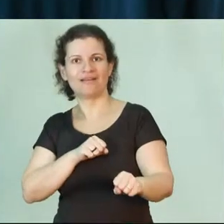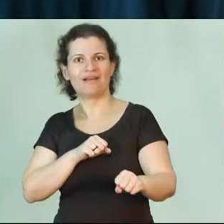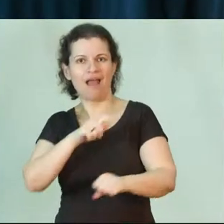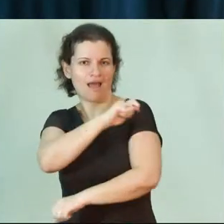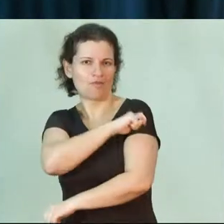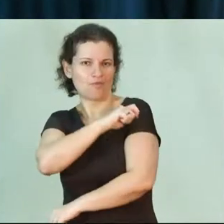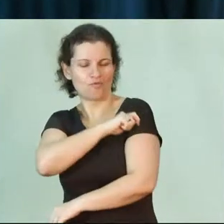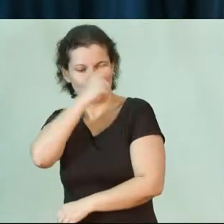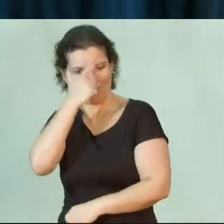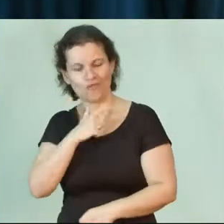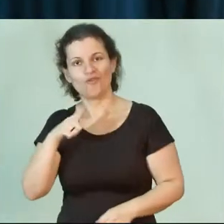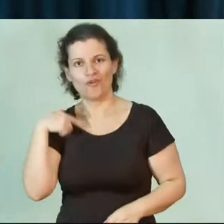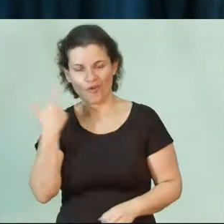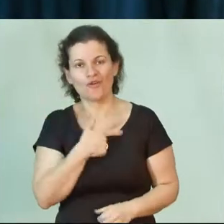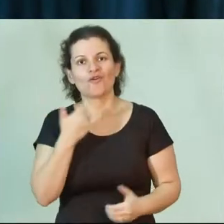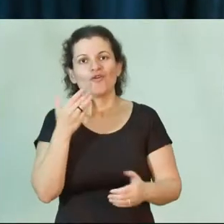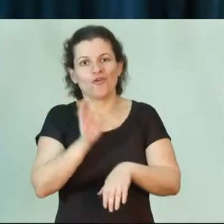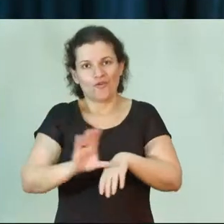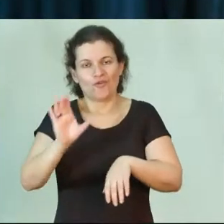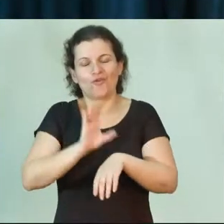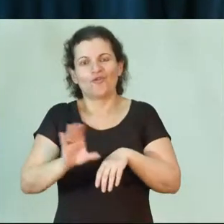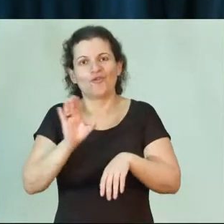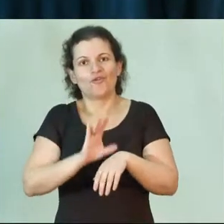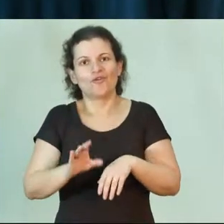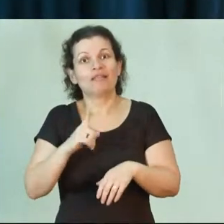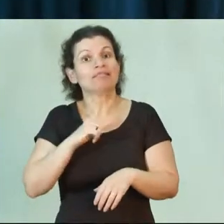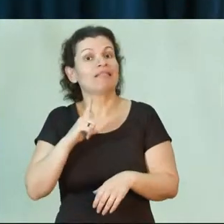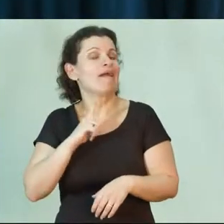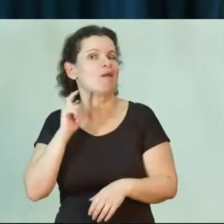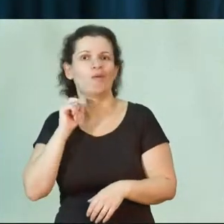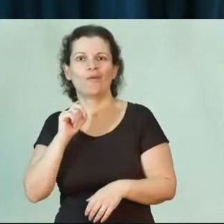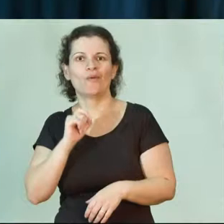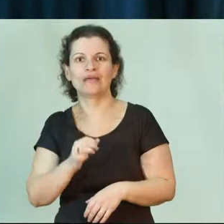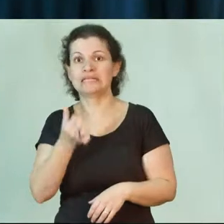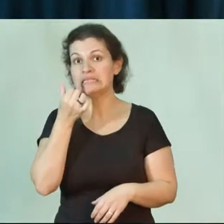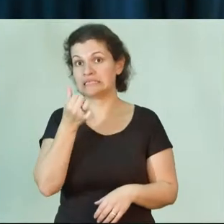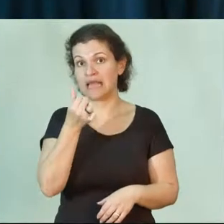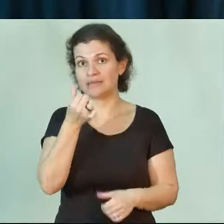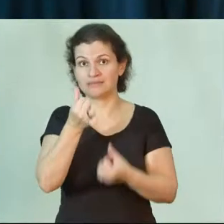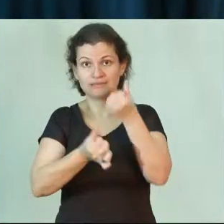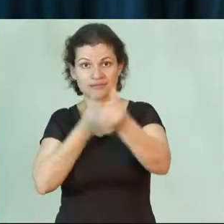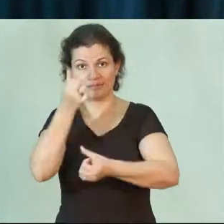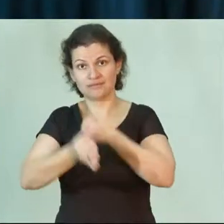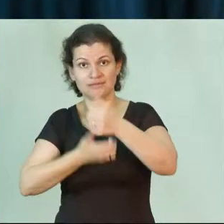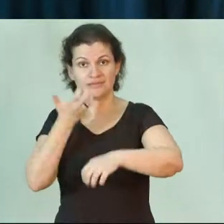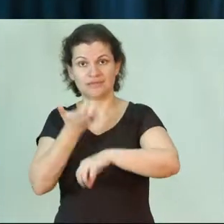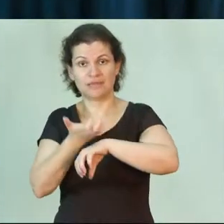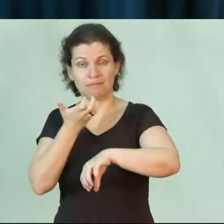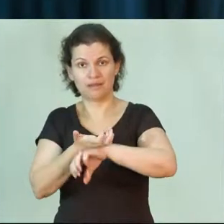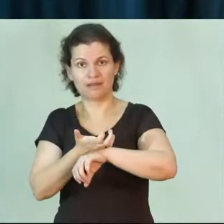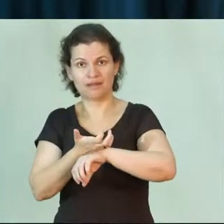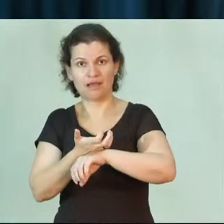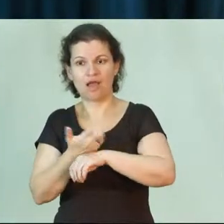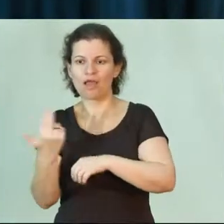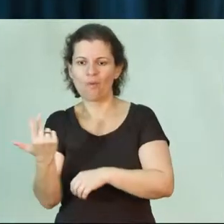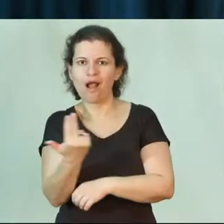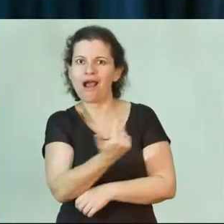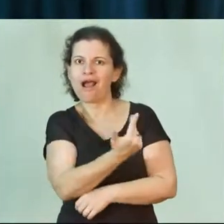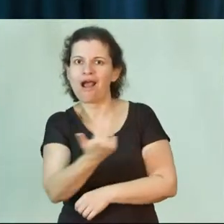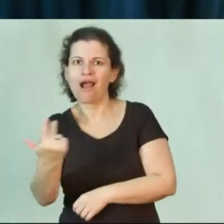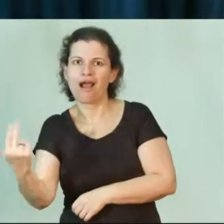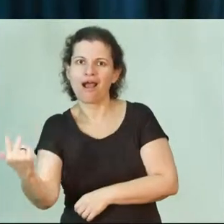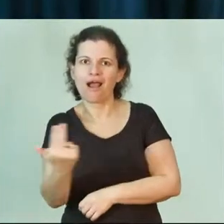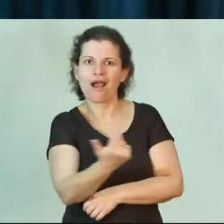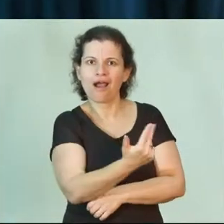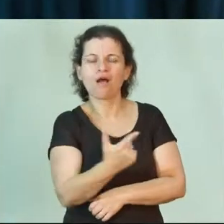do estudante no nosso curso inclui seis semestres de disciplinas que são comuns